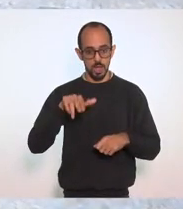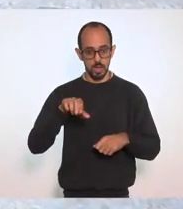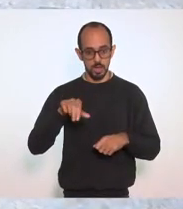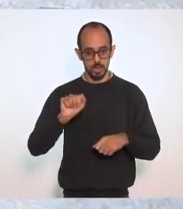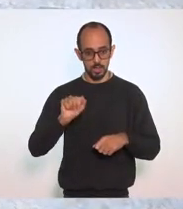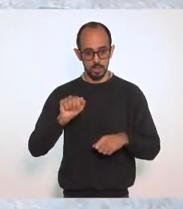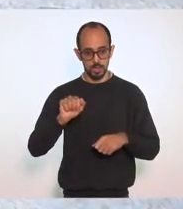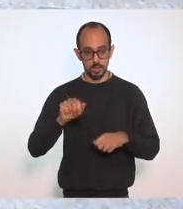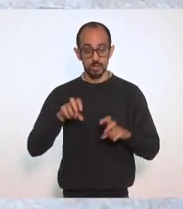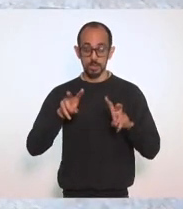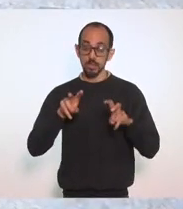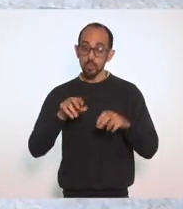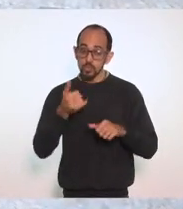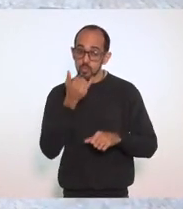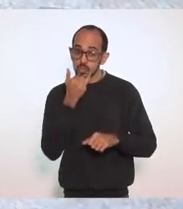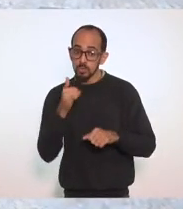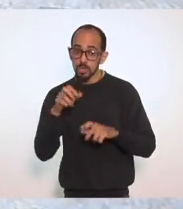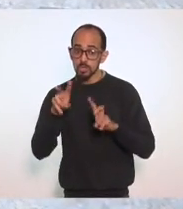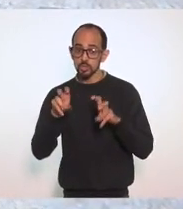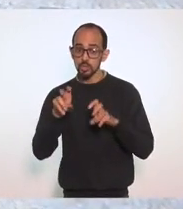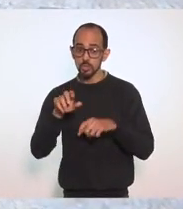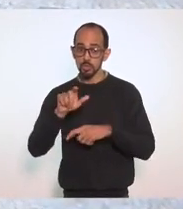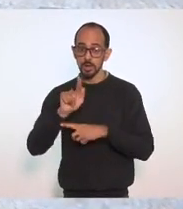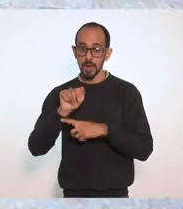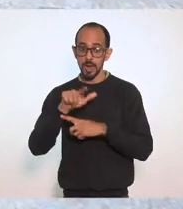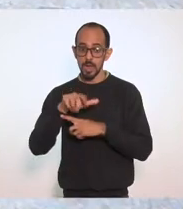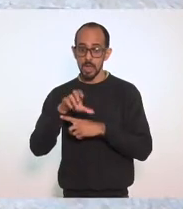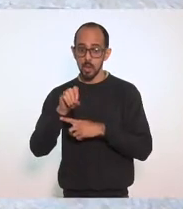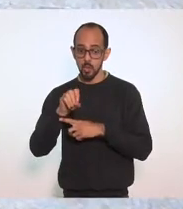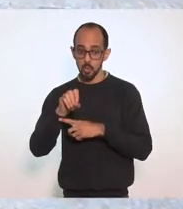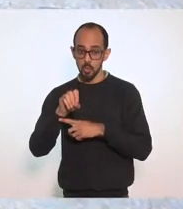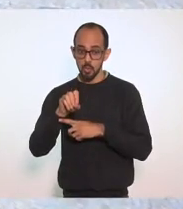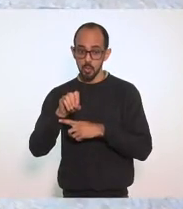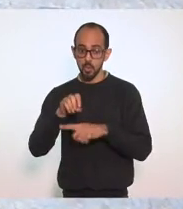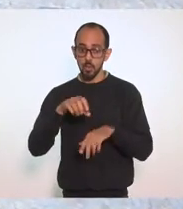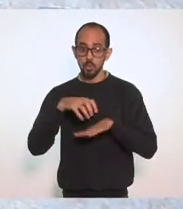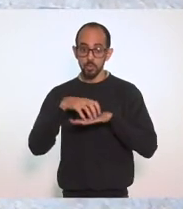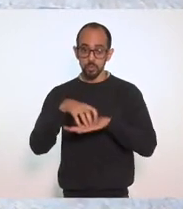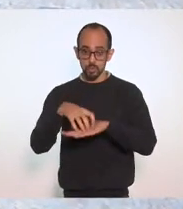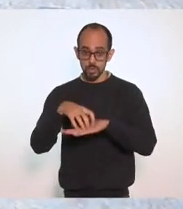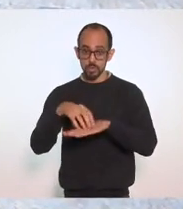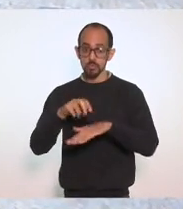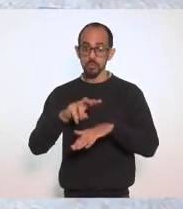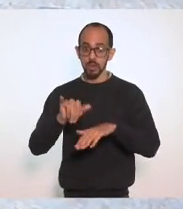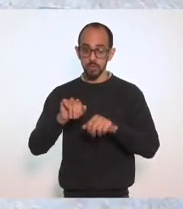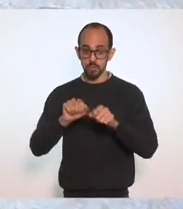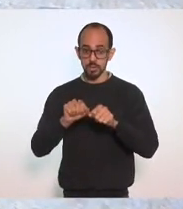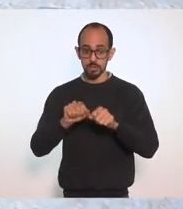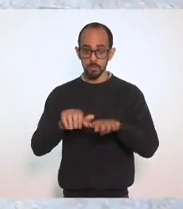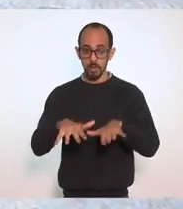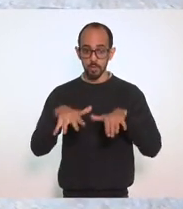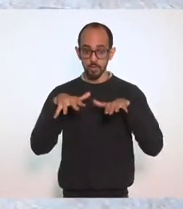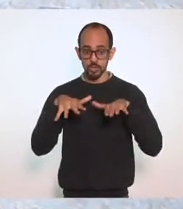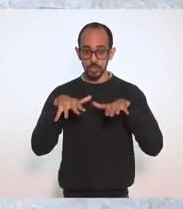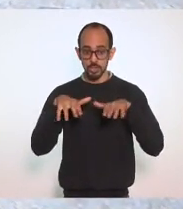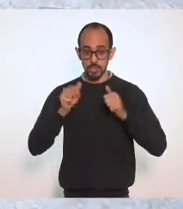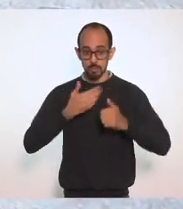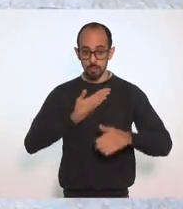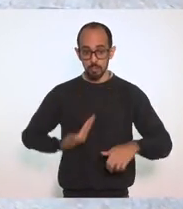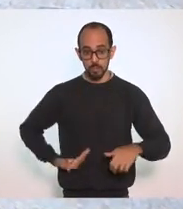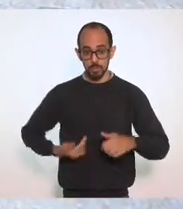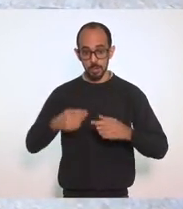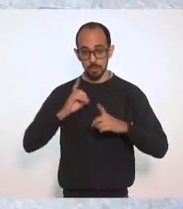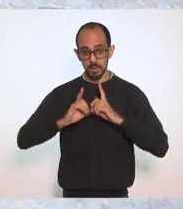Galeão, que é para dizer ao senhor que a Comissão de Turismo já deliberou, vamos ter uma audiência pública justamente para debater esse